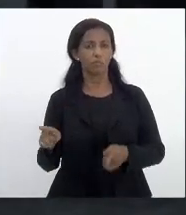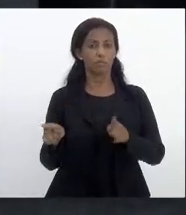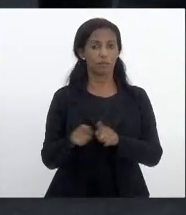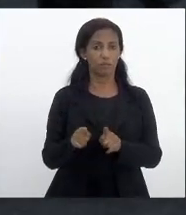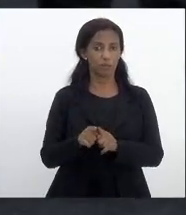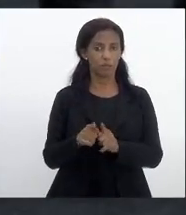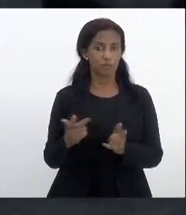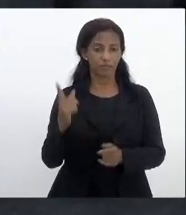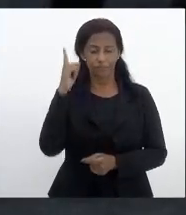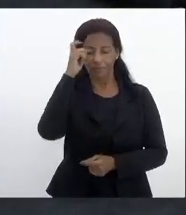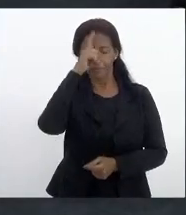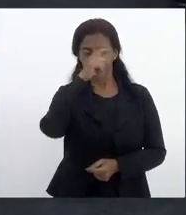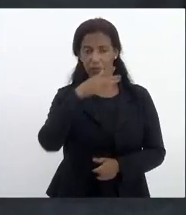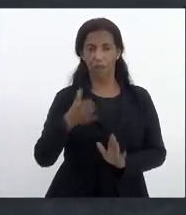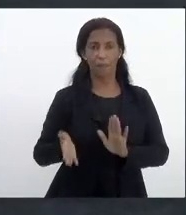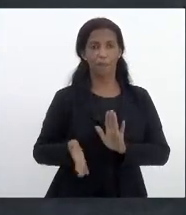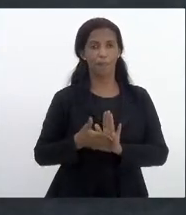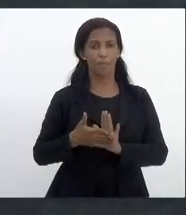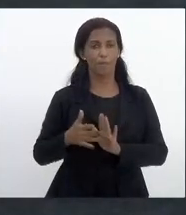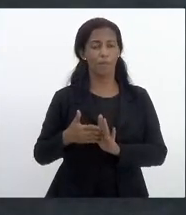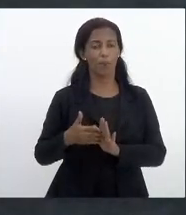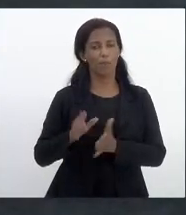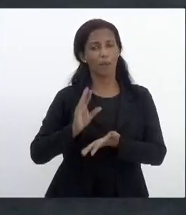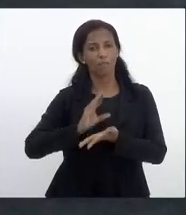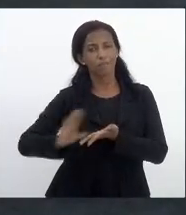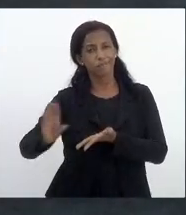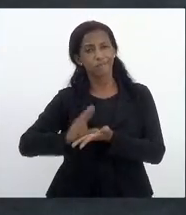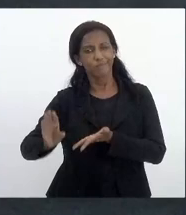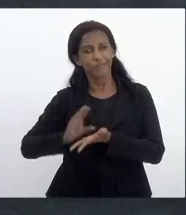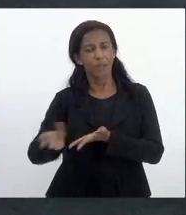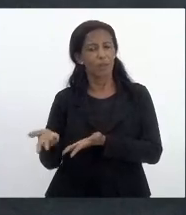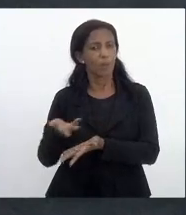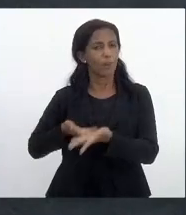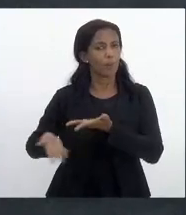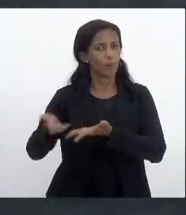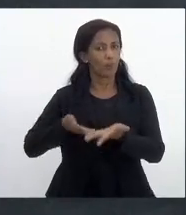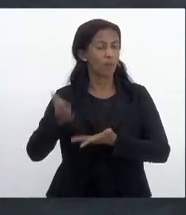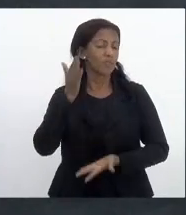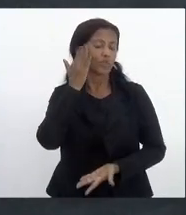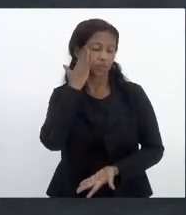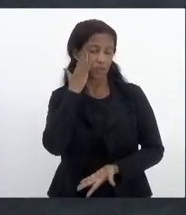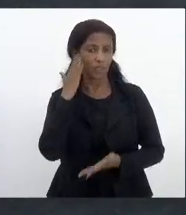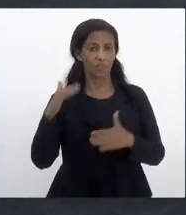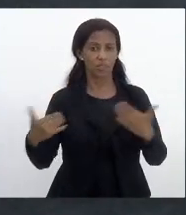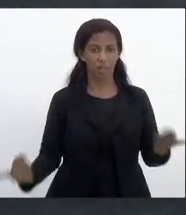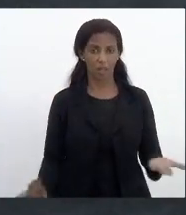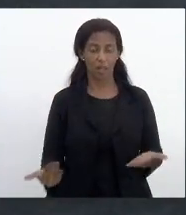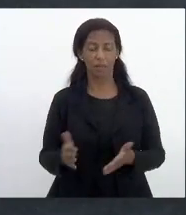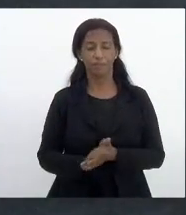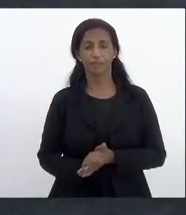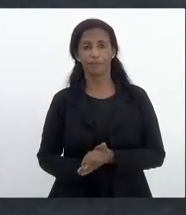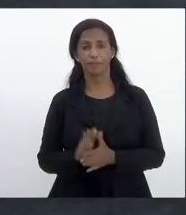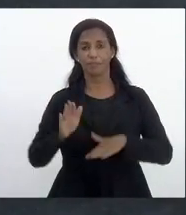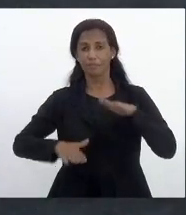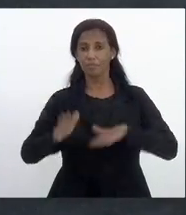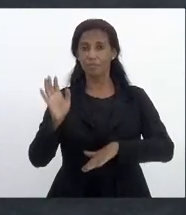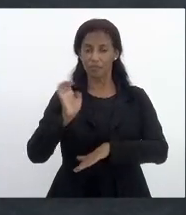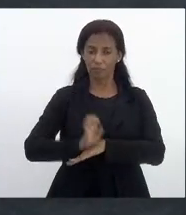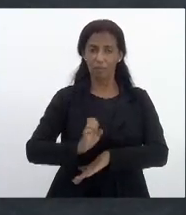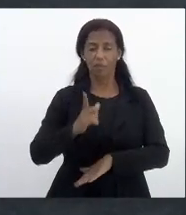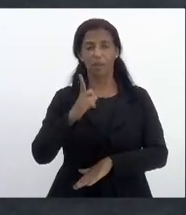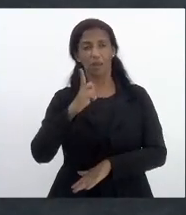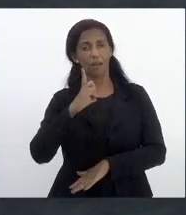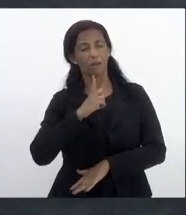fica difícil a própria execução orçamentária a gente entende que obviamente o Estado muitas vezes tem